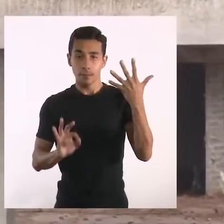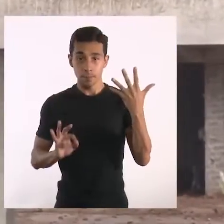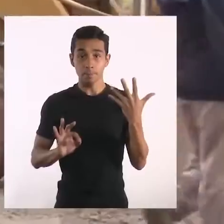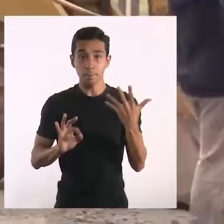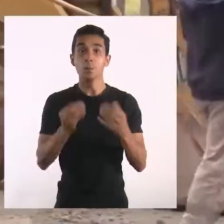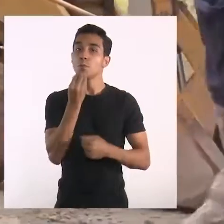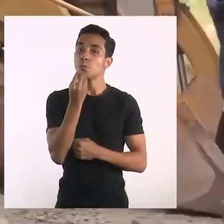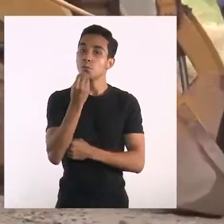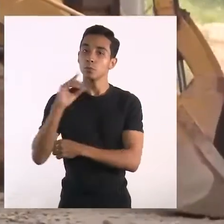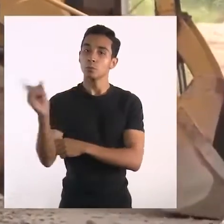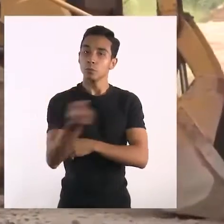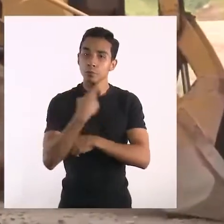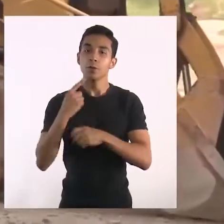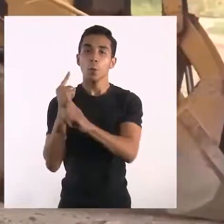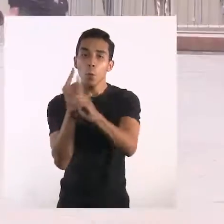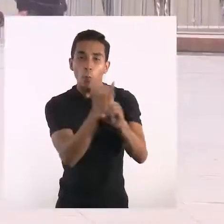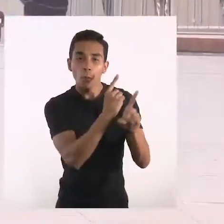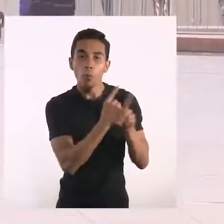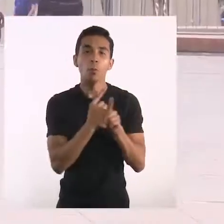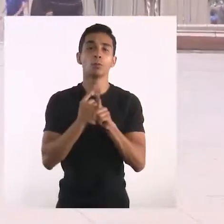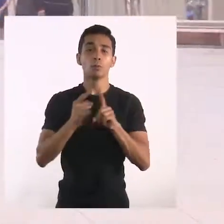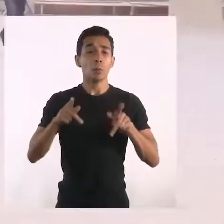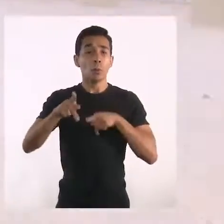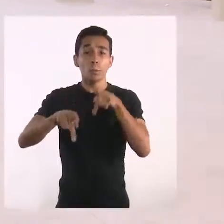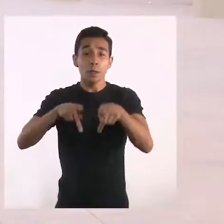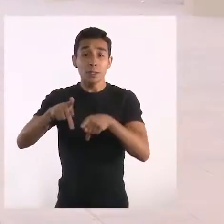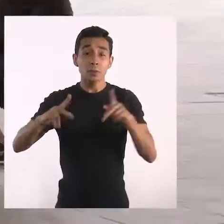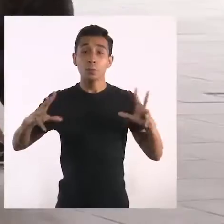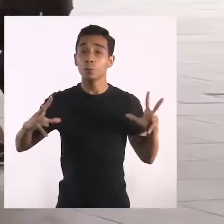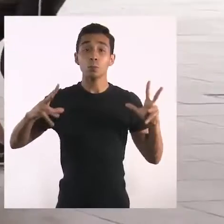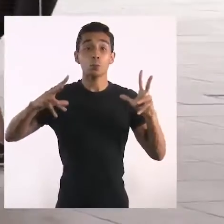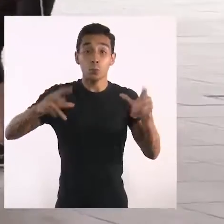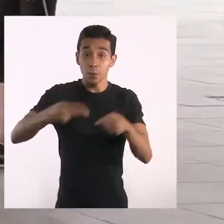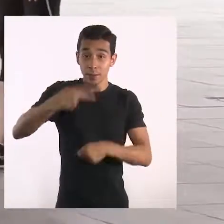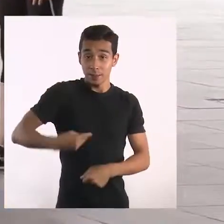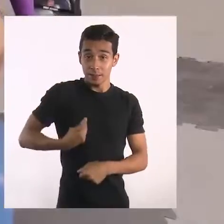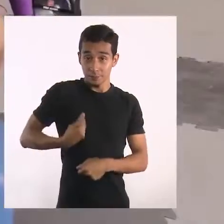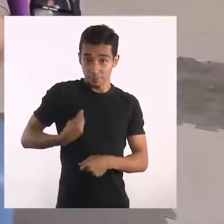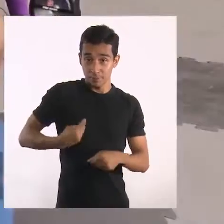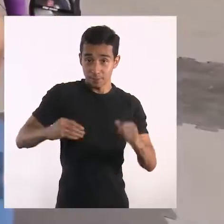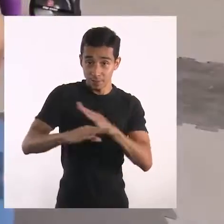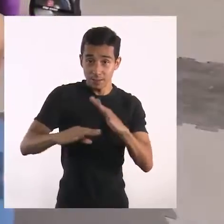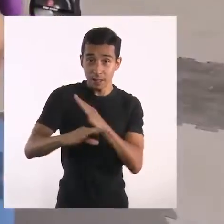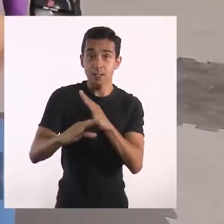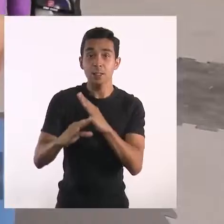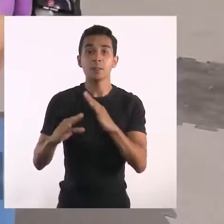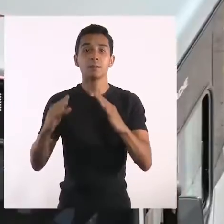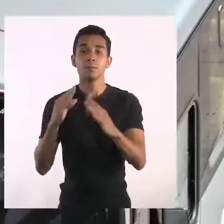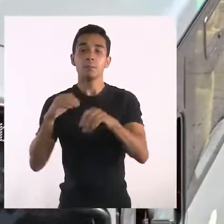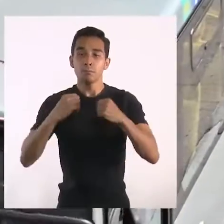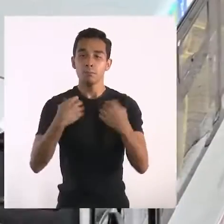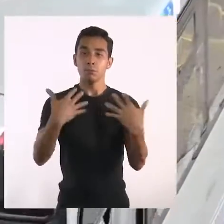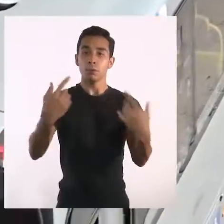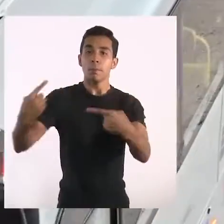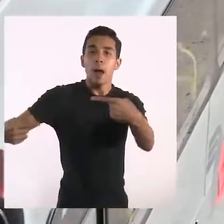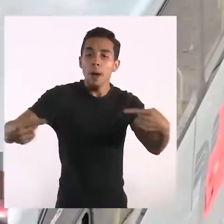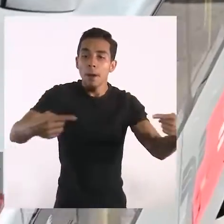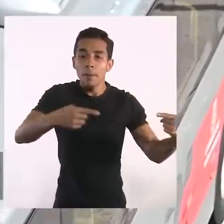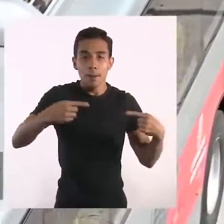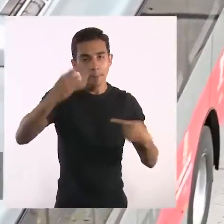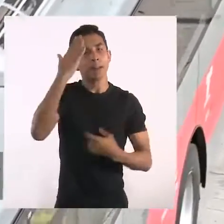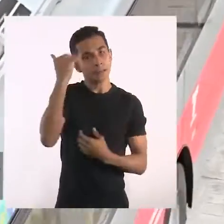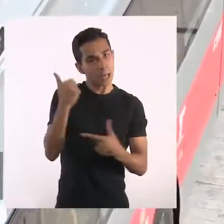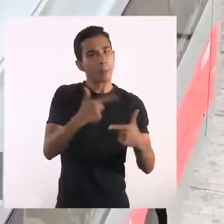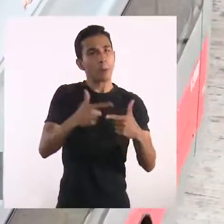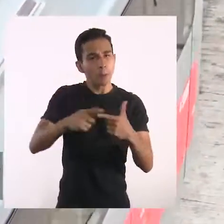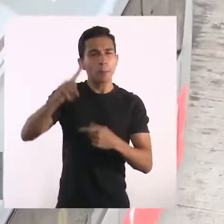se o plano tem funcionado. É neste momento em que nos encontramos. E para isso, é necessária a participação de todos que vivem